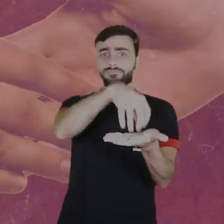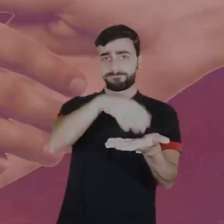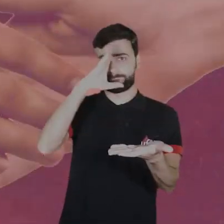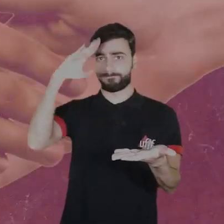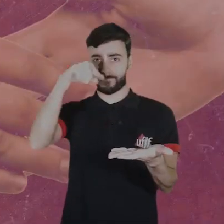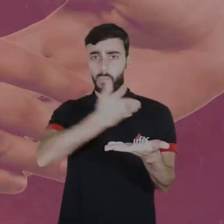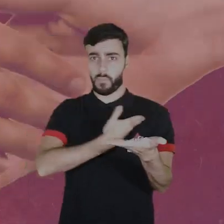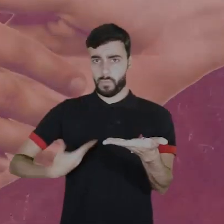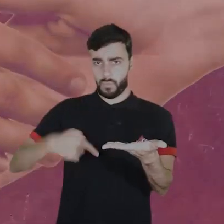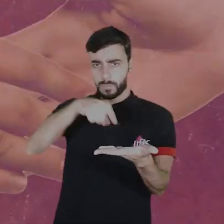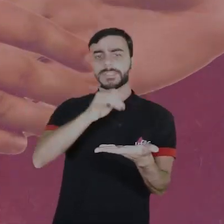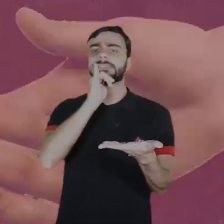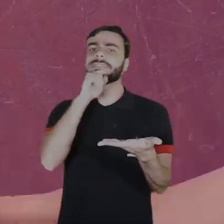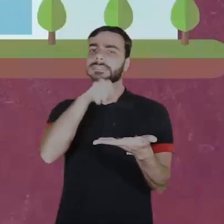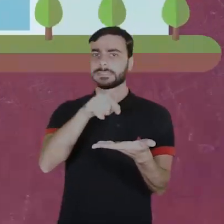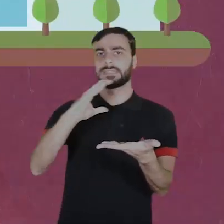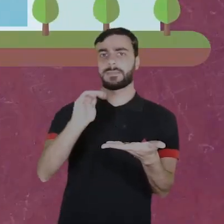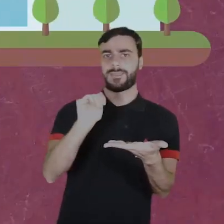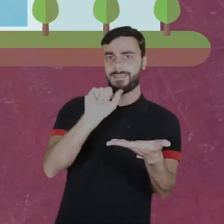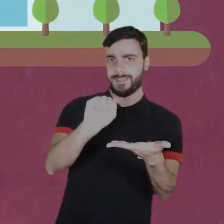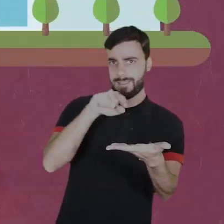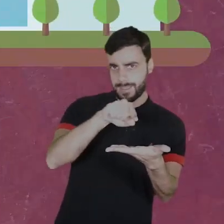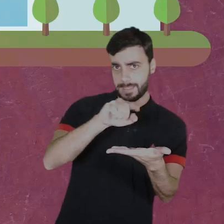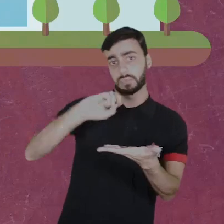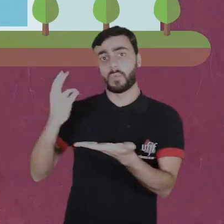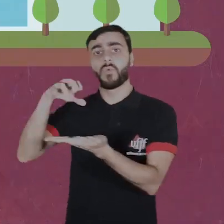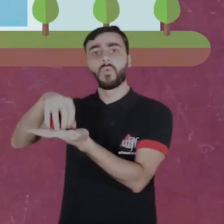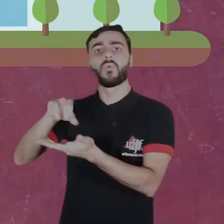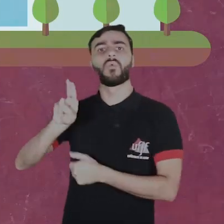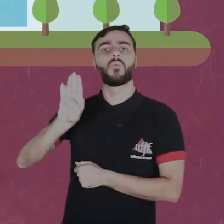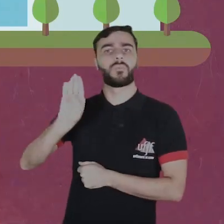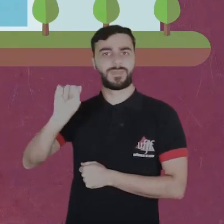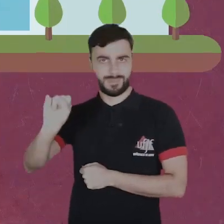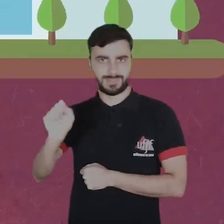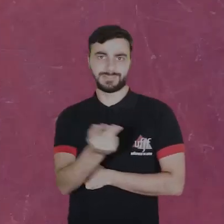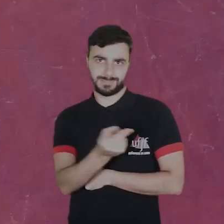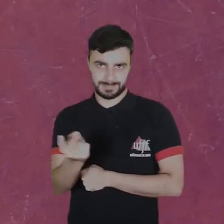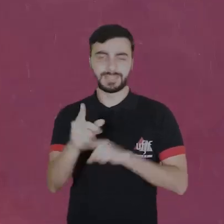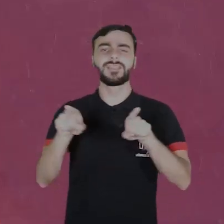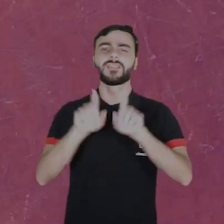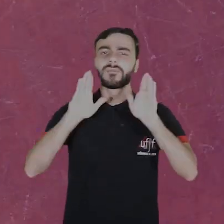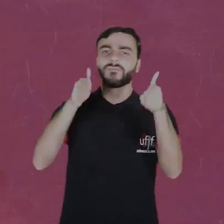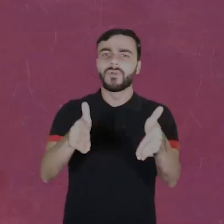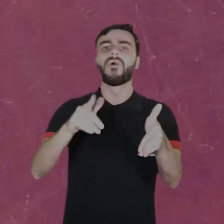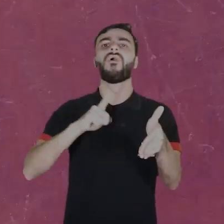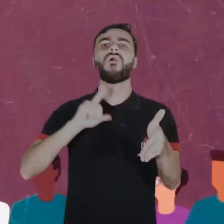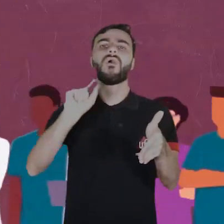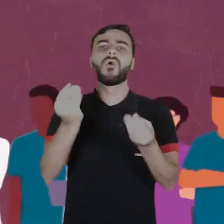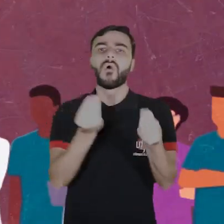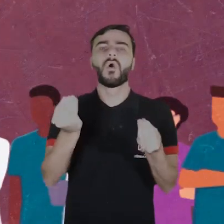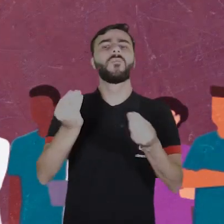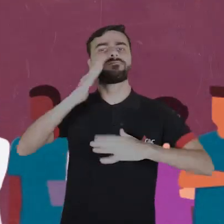principalmente, como os centros de atuação psicossocial, as unidades que bastam de saúde. A gente tem focado bastante na